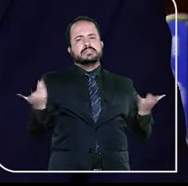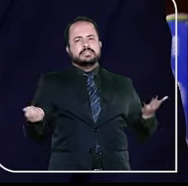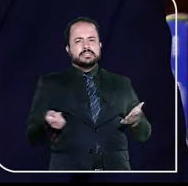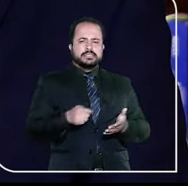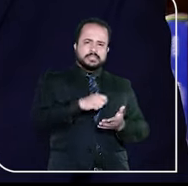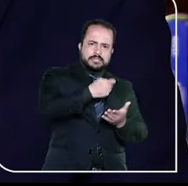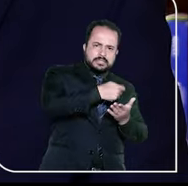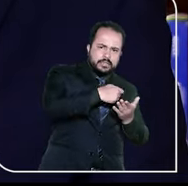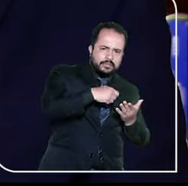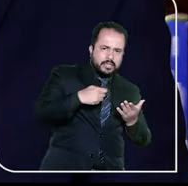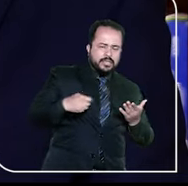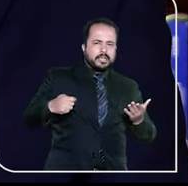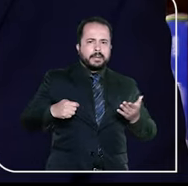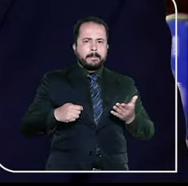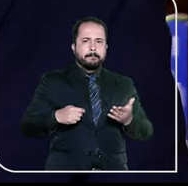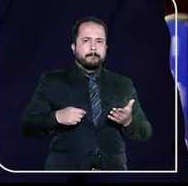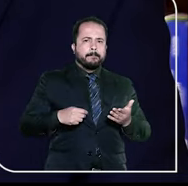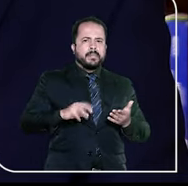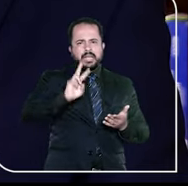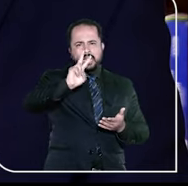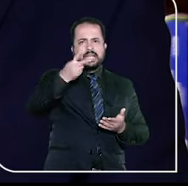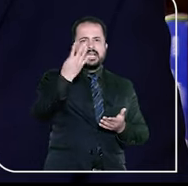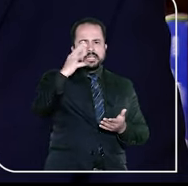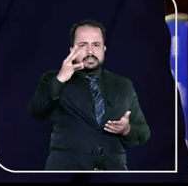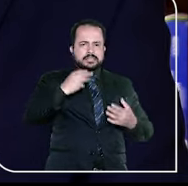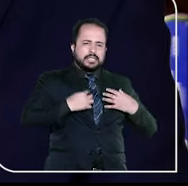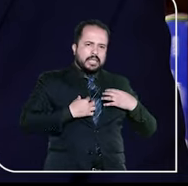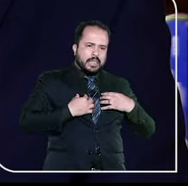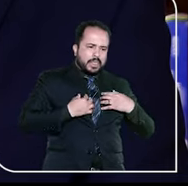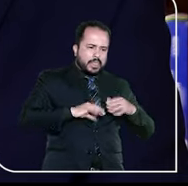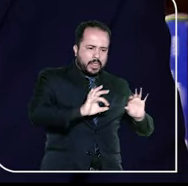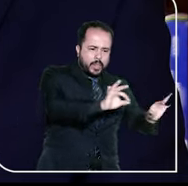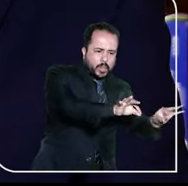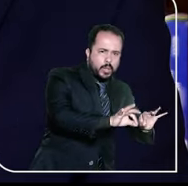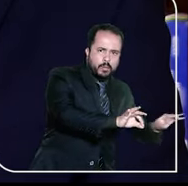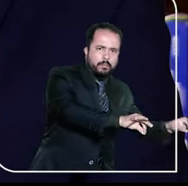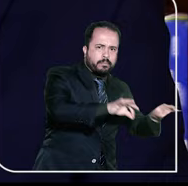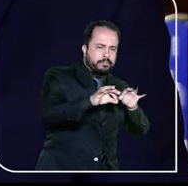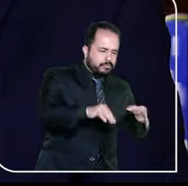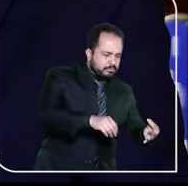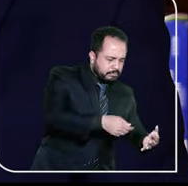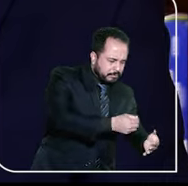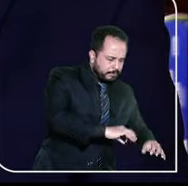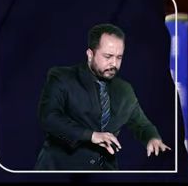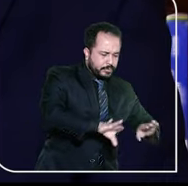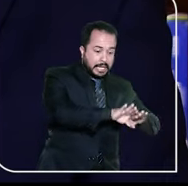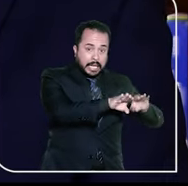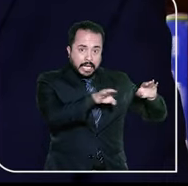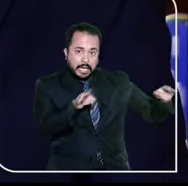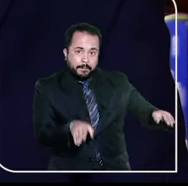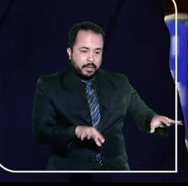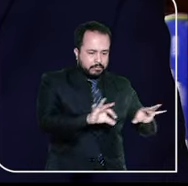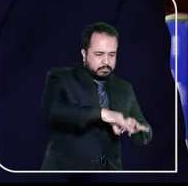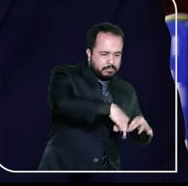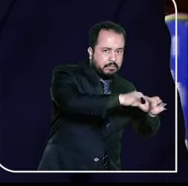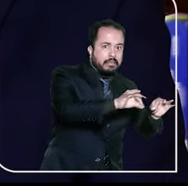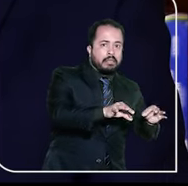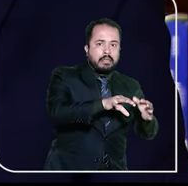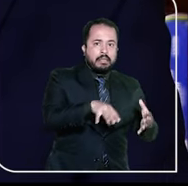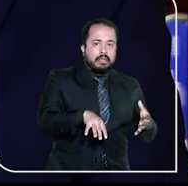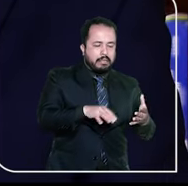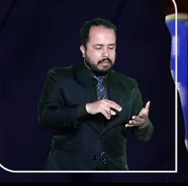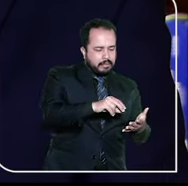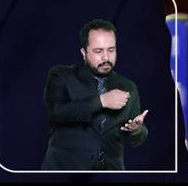e não teve outra alternativa, senão a de escrever uma petição de habeas corpus num lençol de dentro da unidade